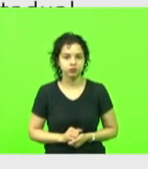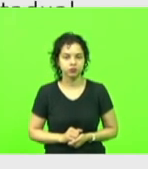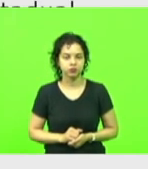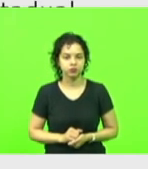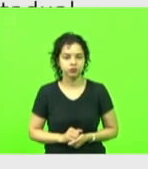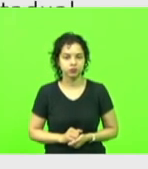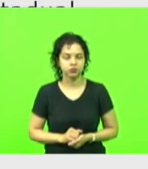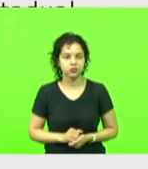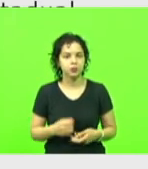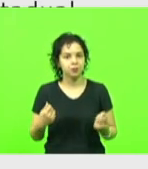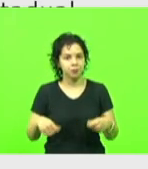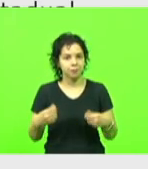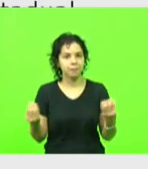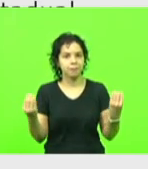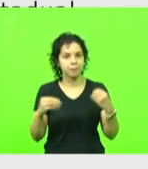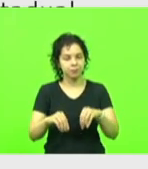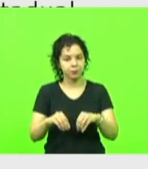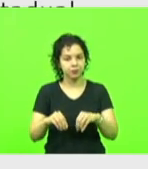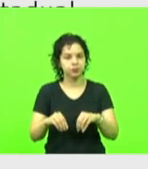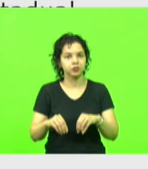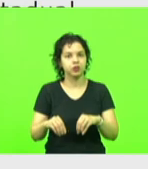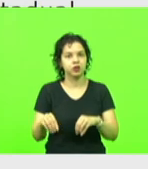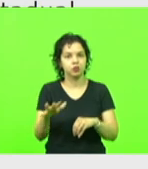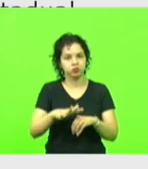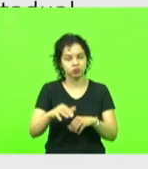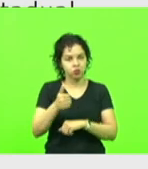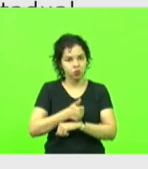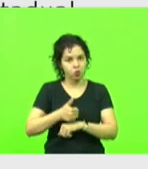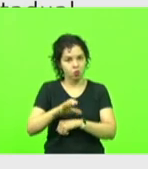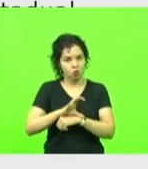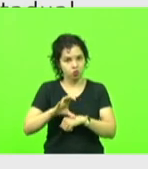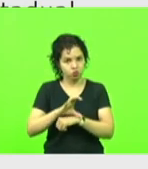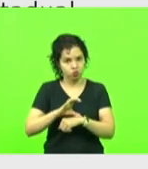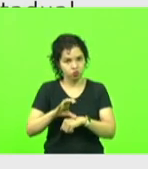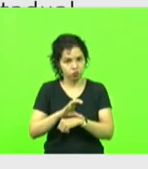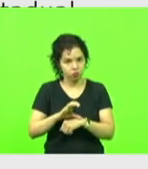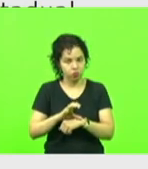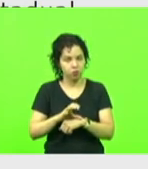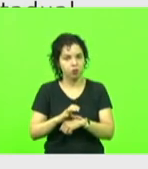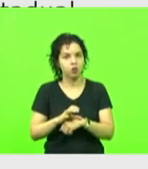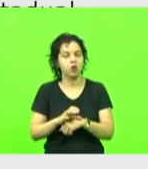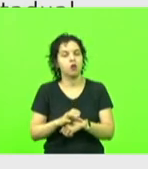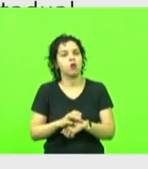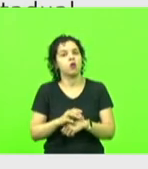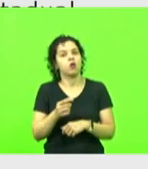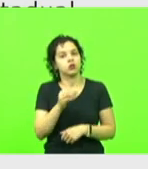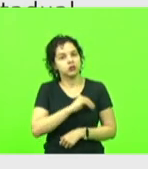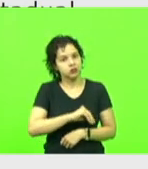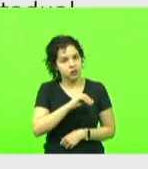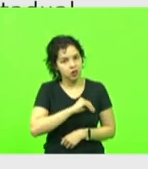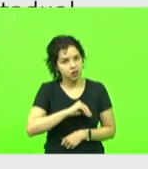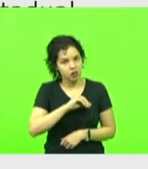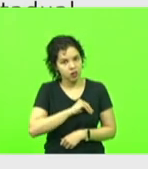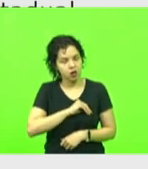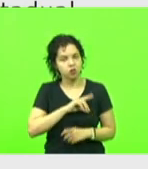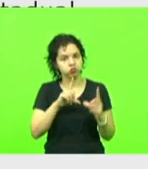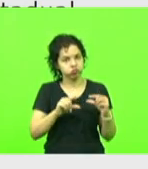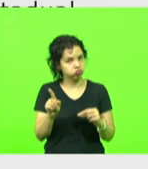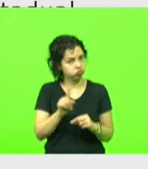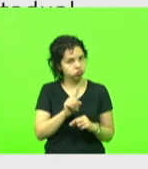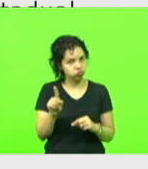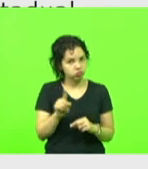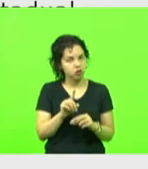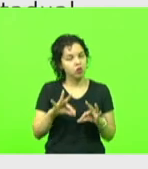Que seja mantido o princípio constitucional da irredutibilidade dos salários, obviamente que isso vale para todos os servidores,